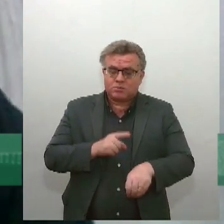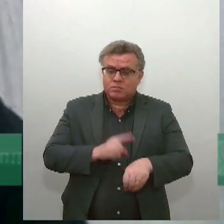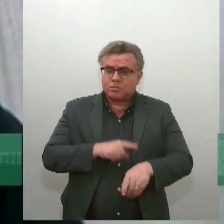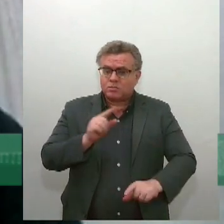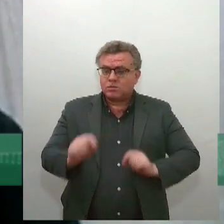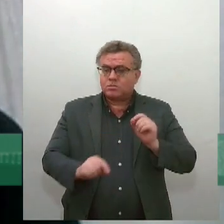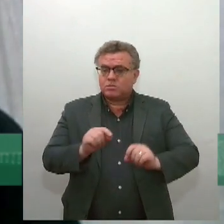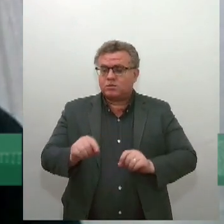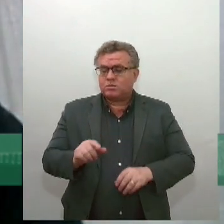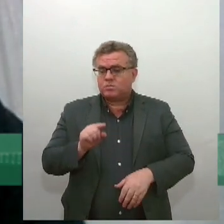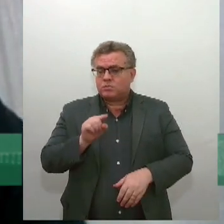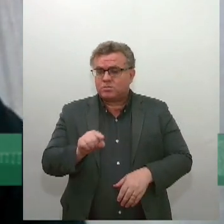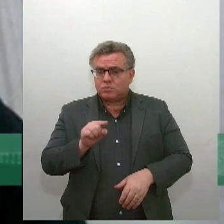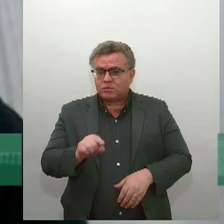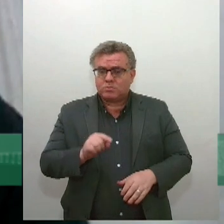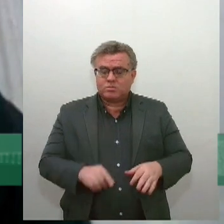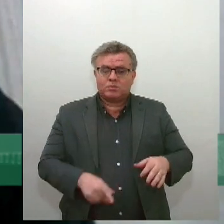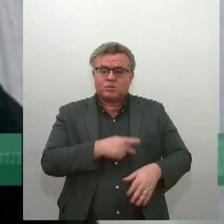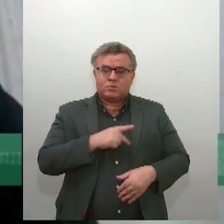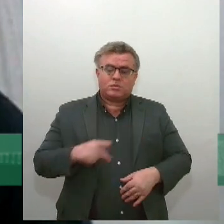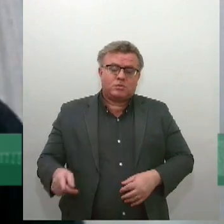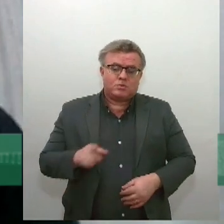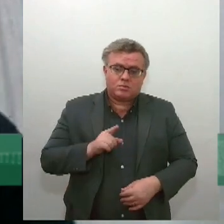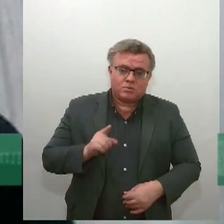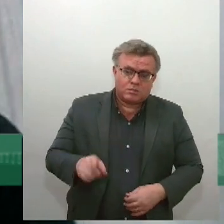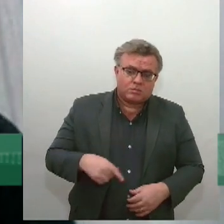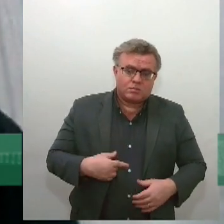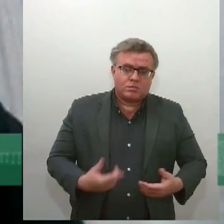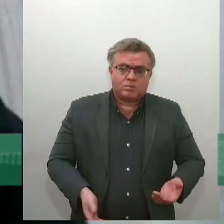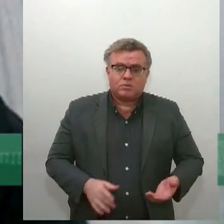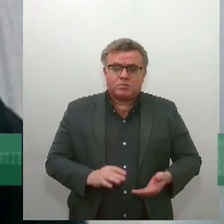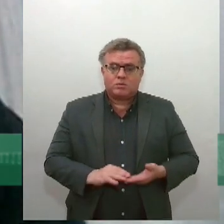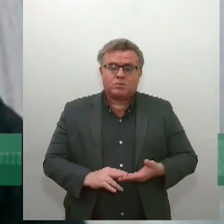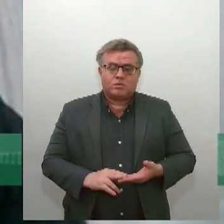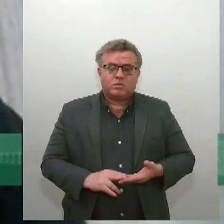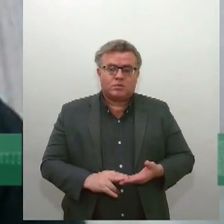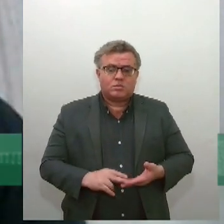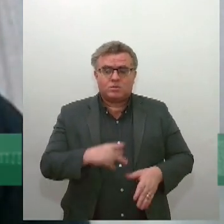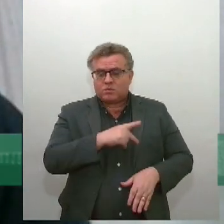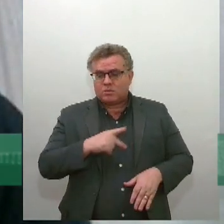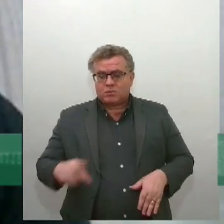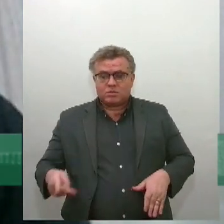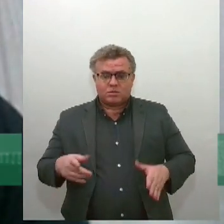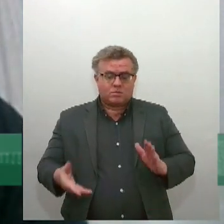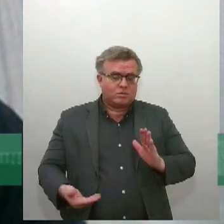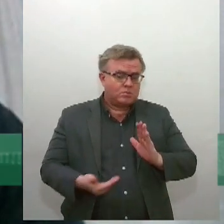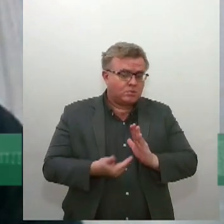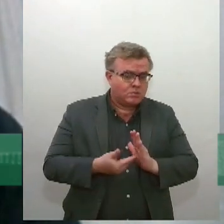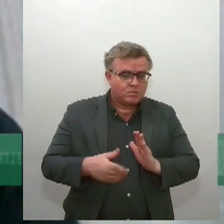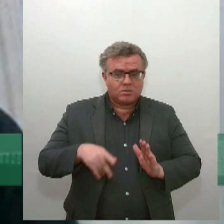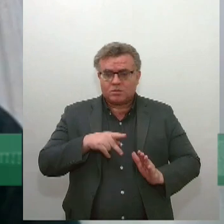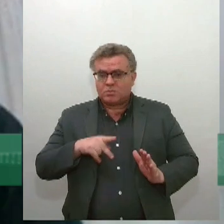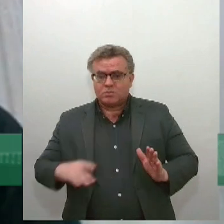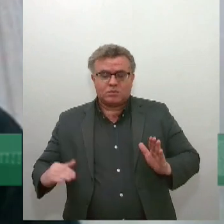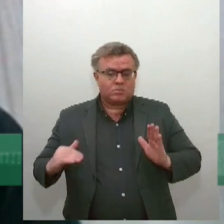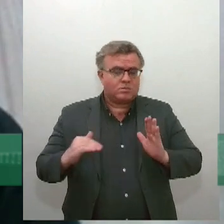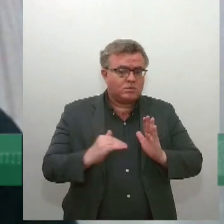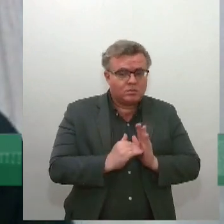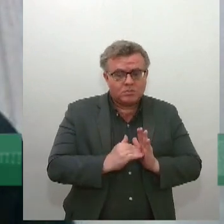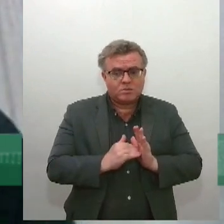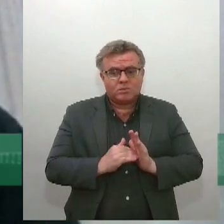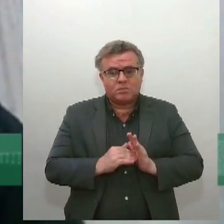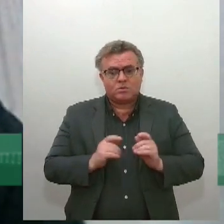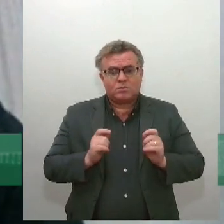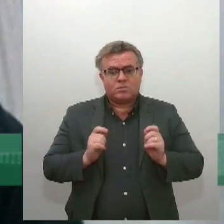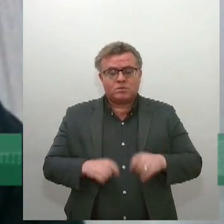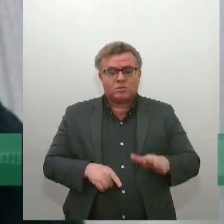presidente da República, do Senado Federal, às vezes, um ato de efeitos concretos que você pode questionar via mandato de